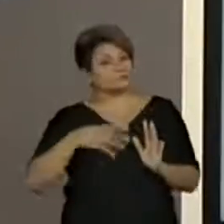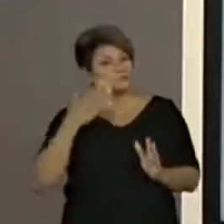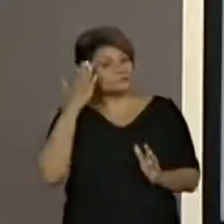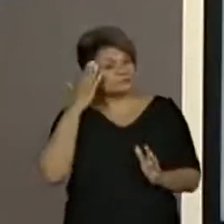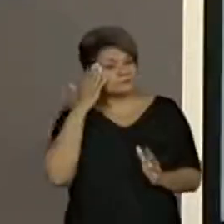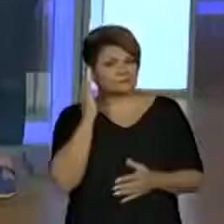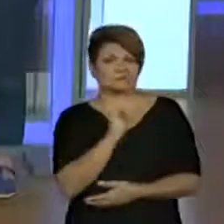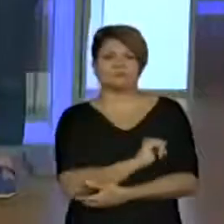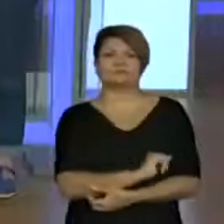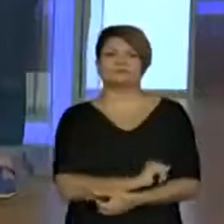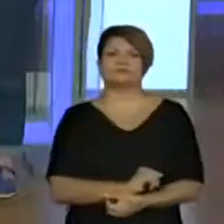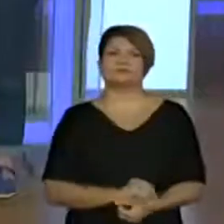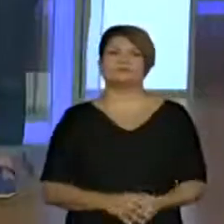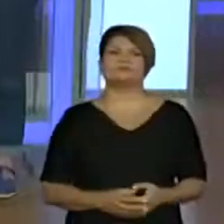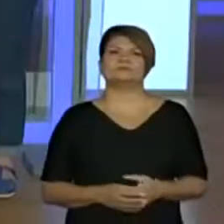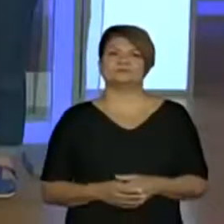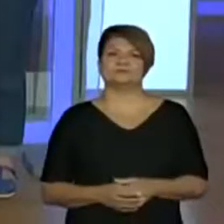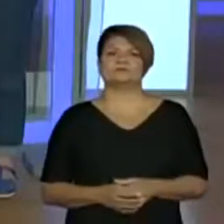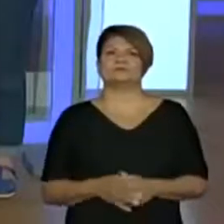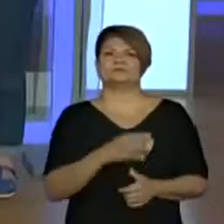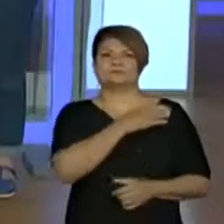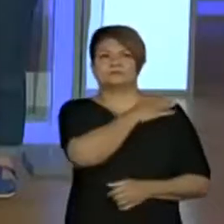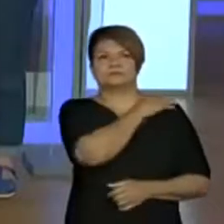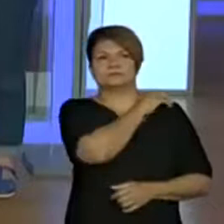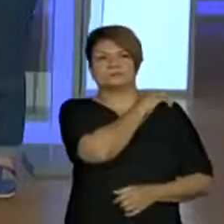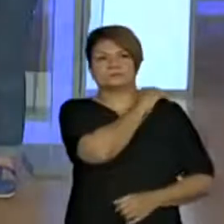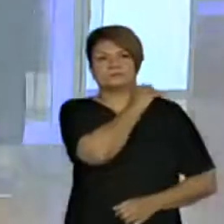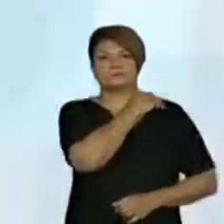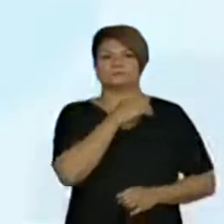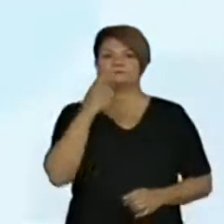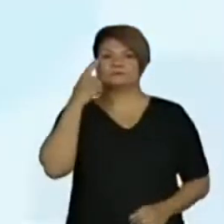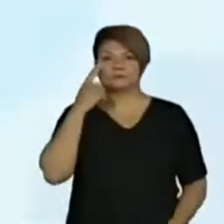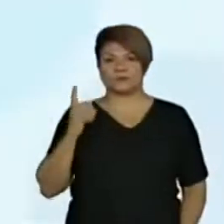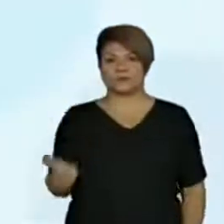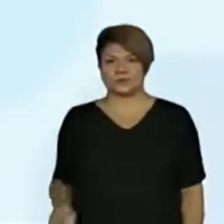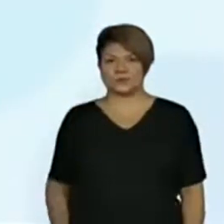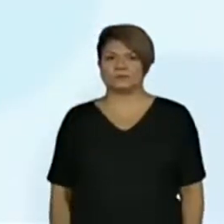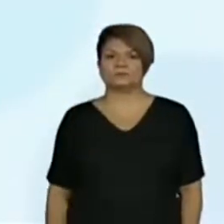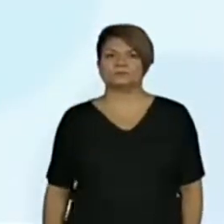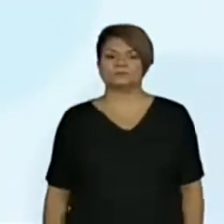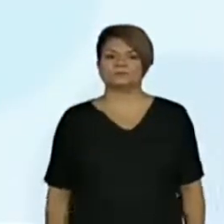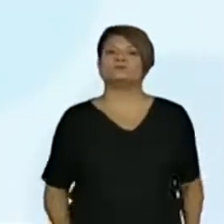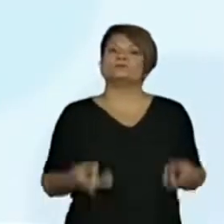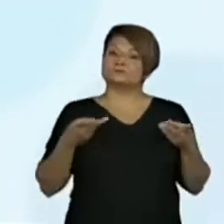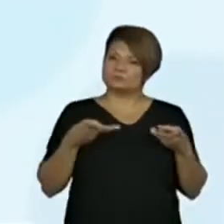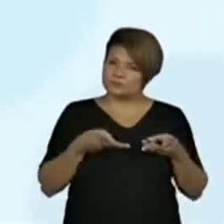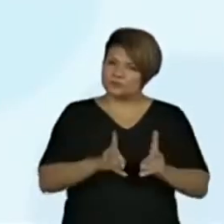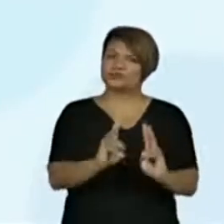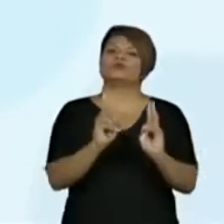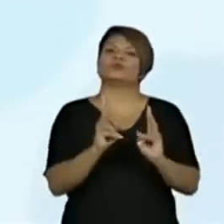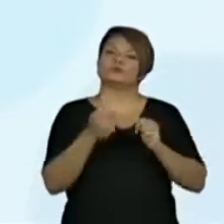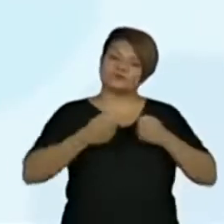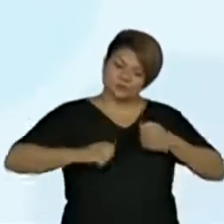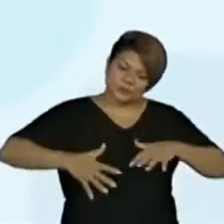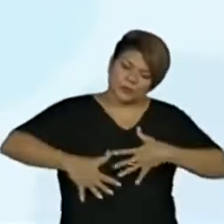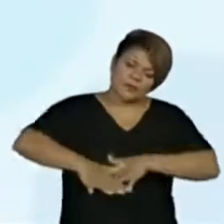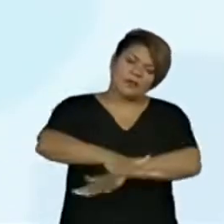Então, vamos virar a nossa página e ir para a próxima página? Olha só. Continuamos no lago.